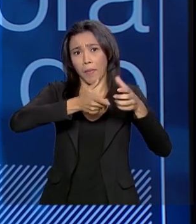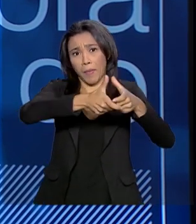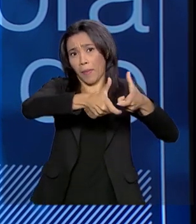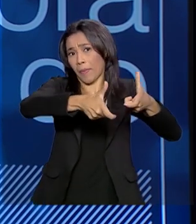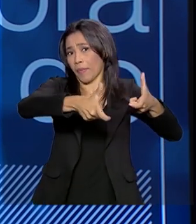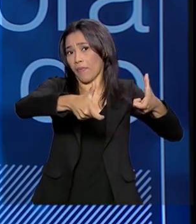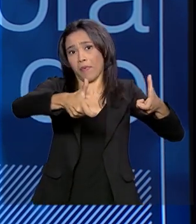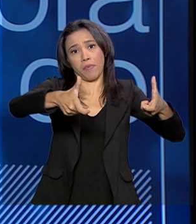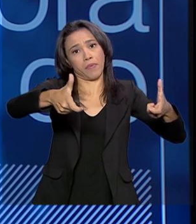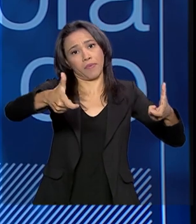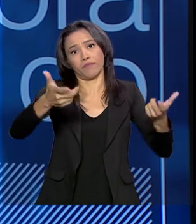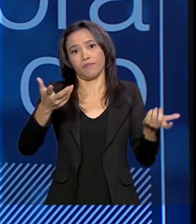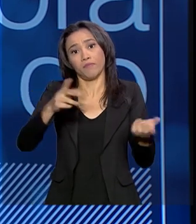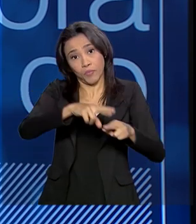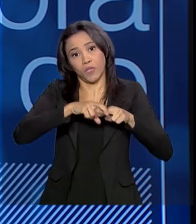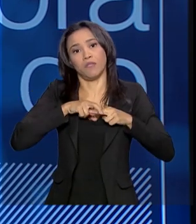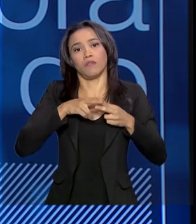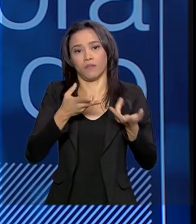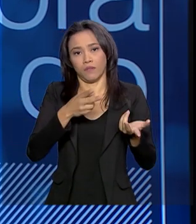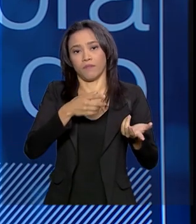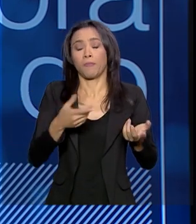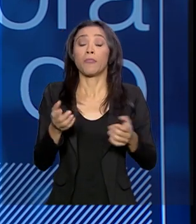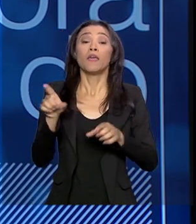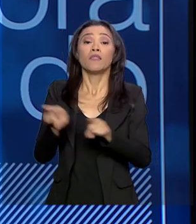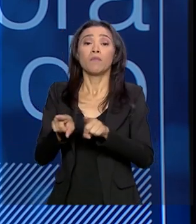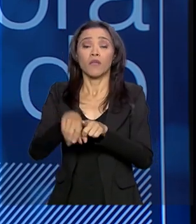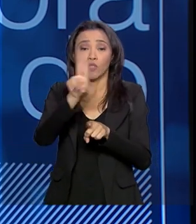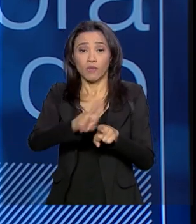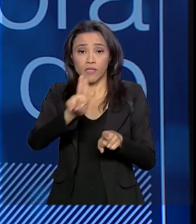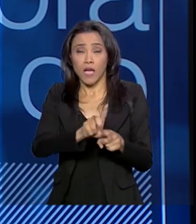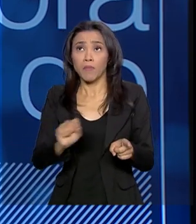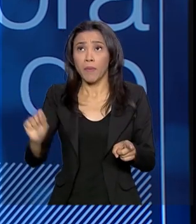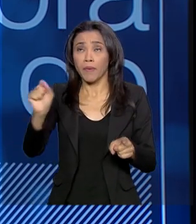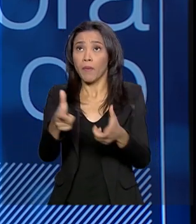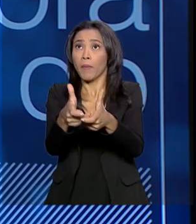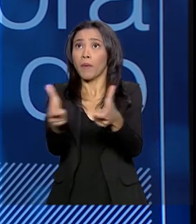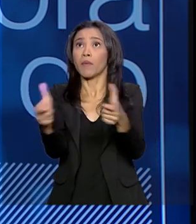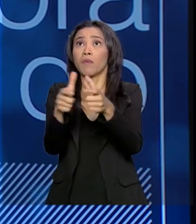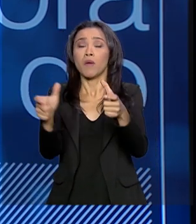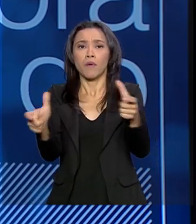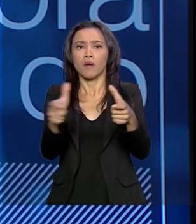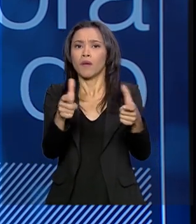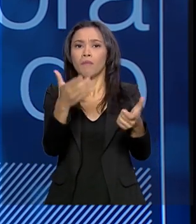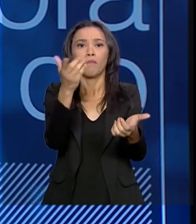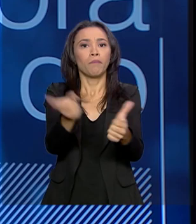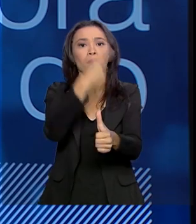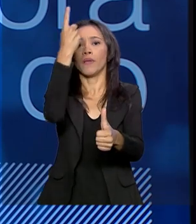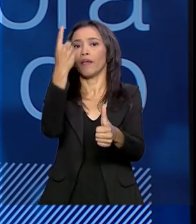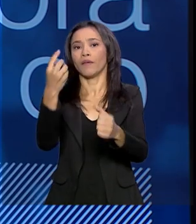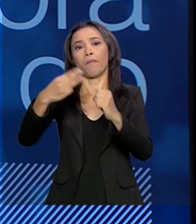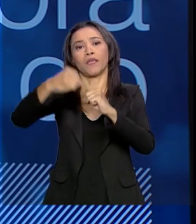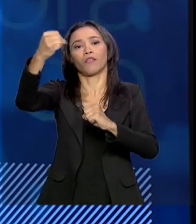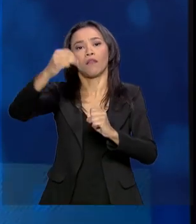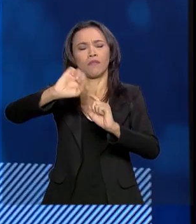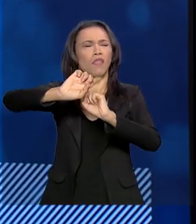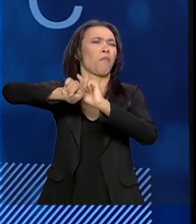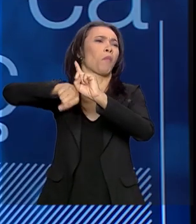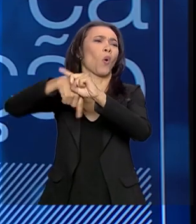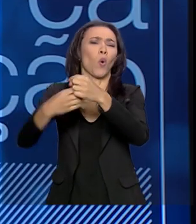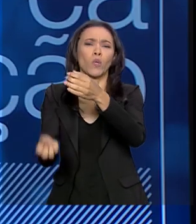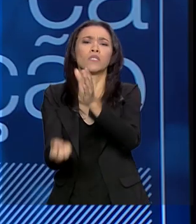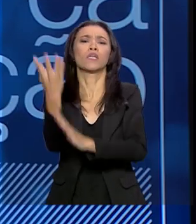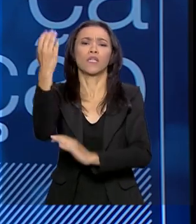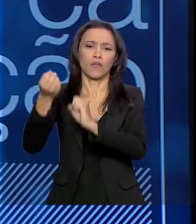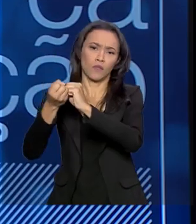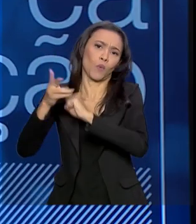Outra razão também é que as universidades cresceram muito nos últimos anos e geralmente começam com programas de mestrado, depois que eles criam o